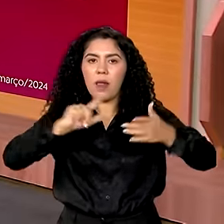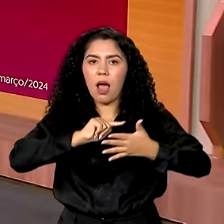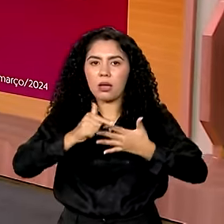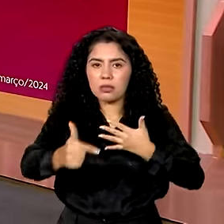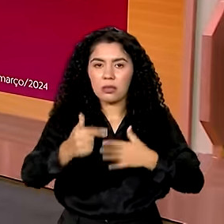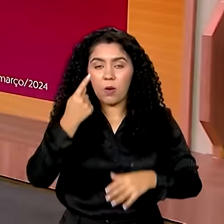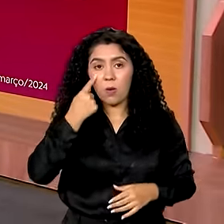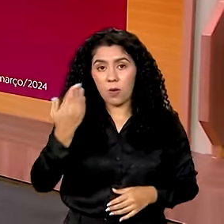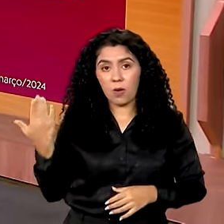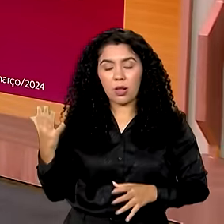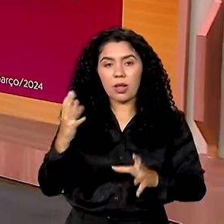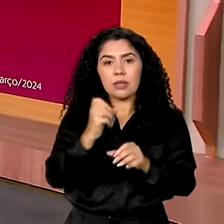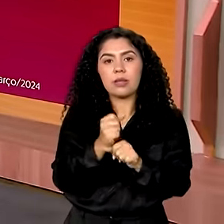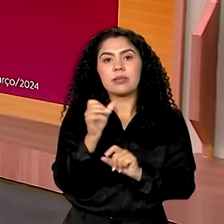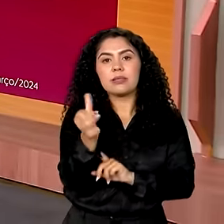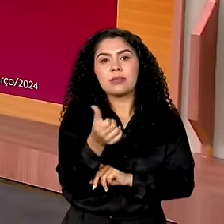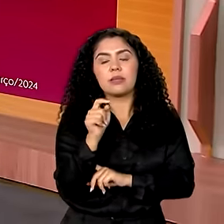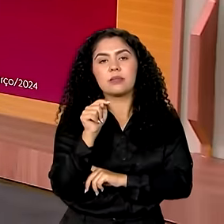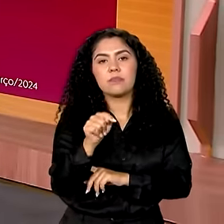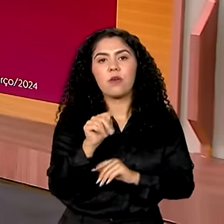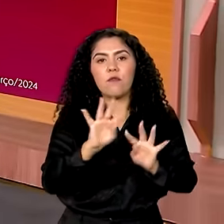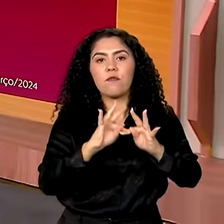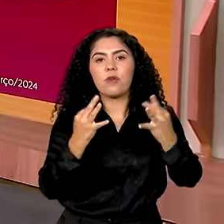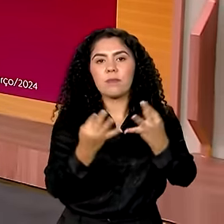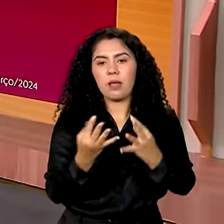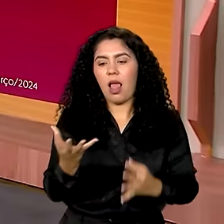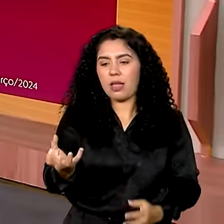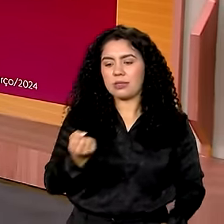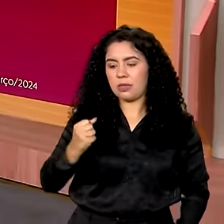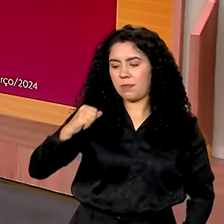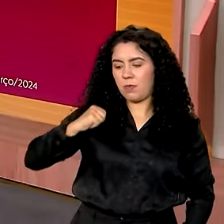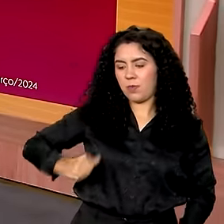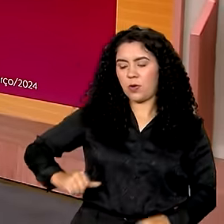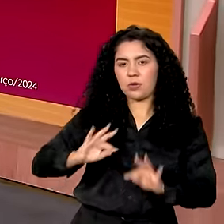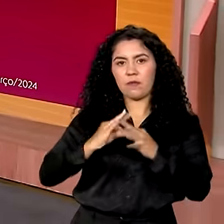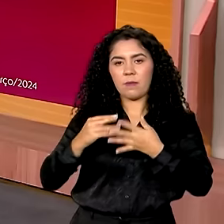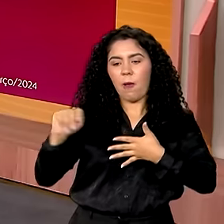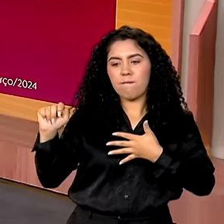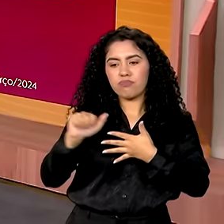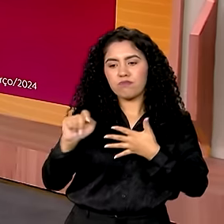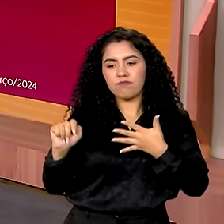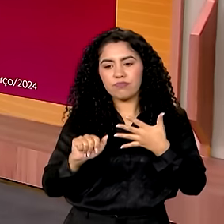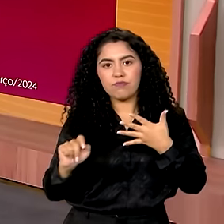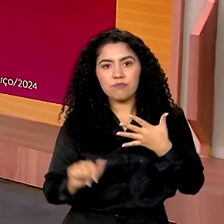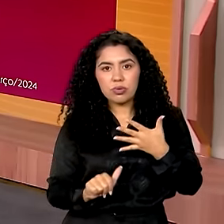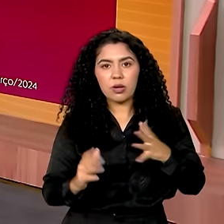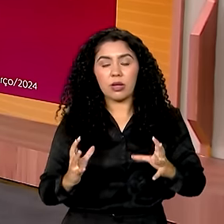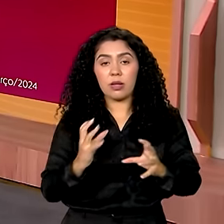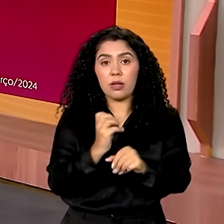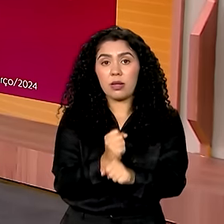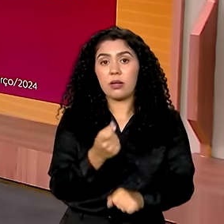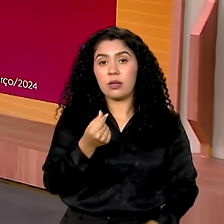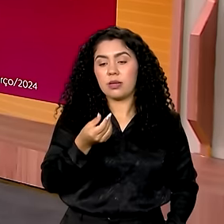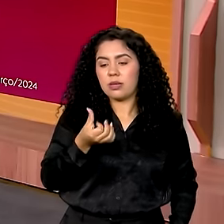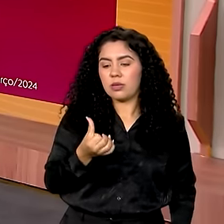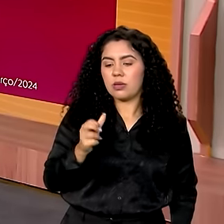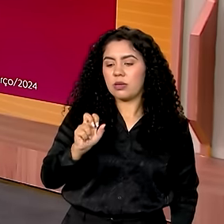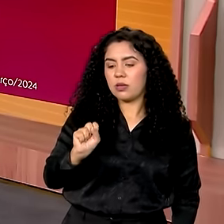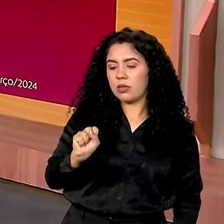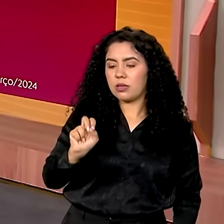famílias atendidas pelo Bolsa Família. Ali, o valor médio do benefício pago é de R$ 685